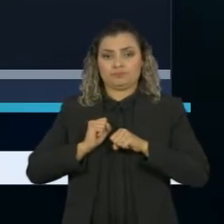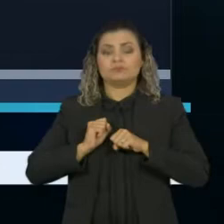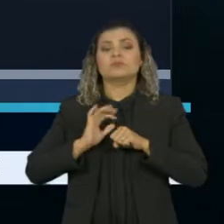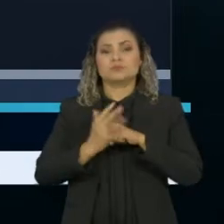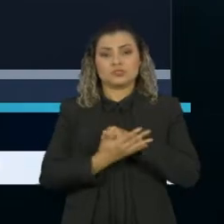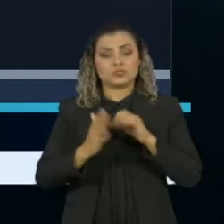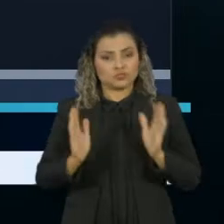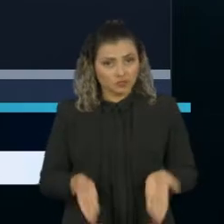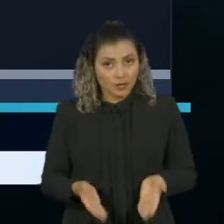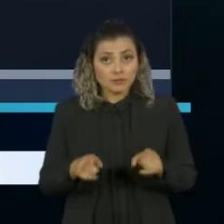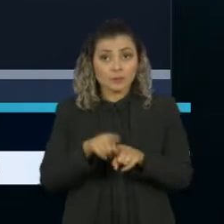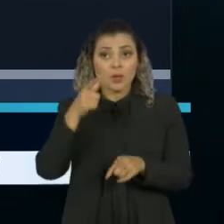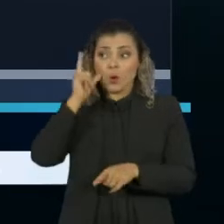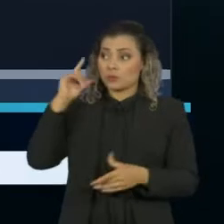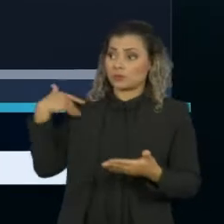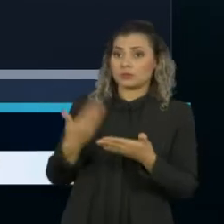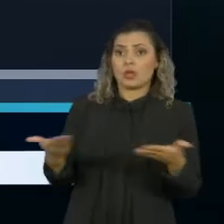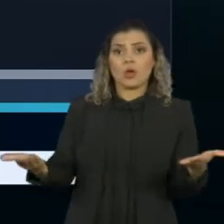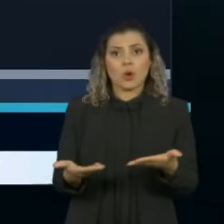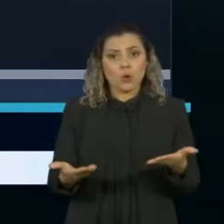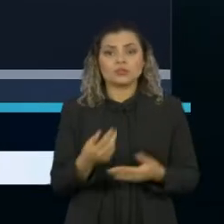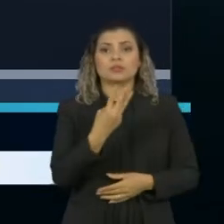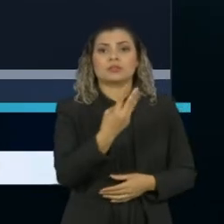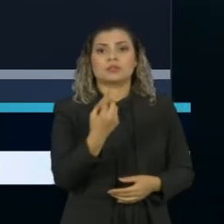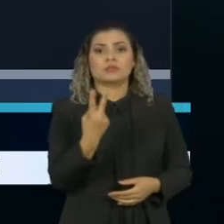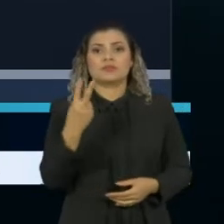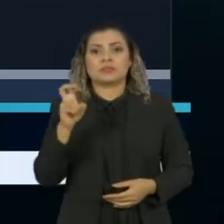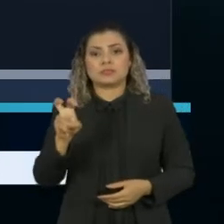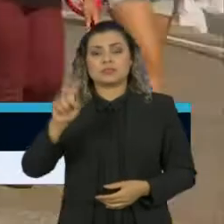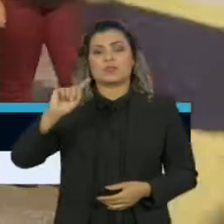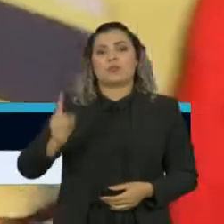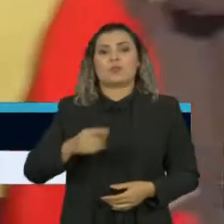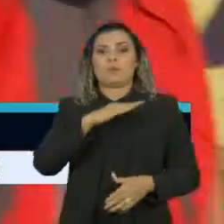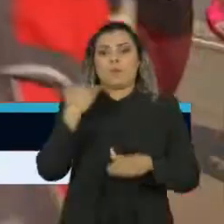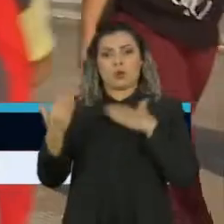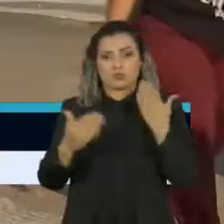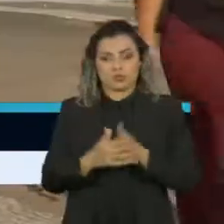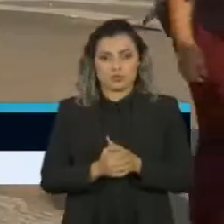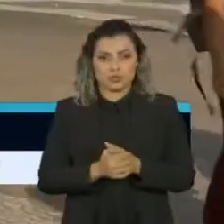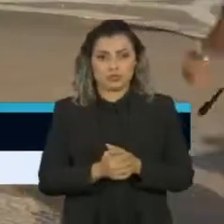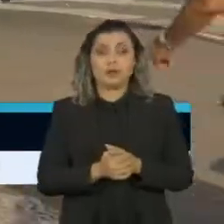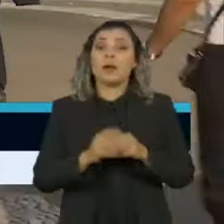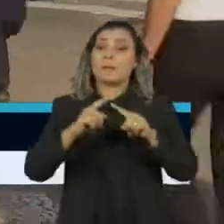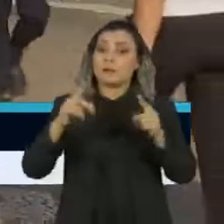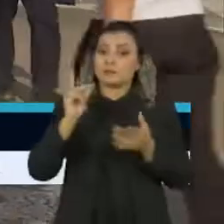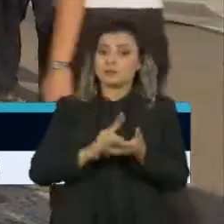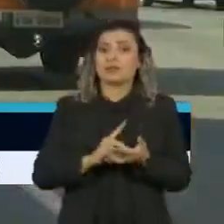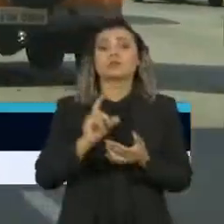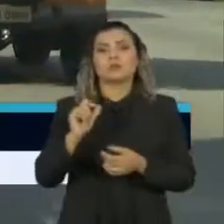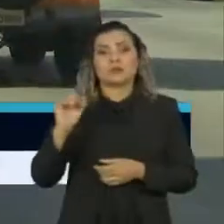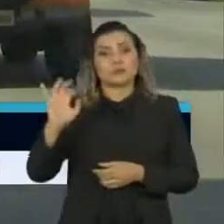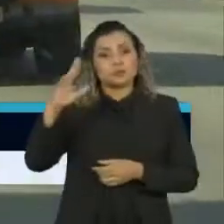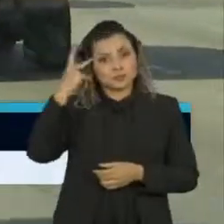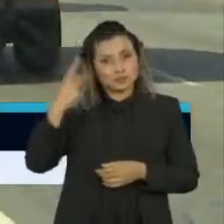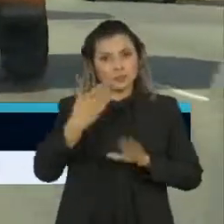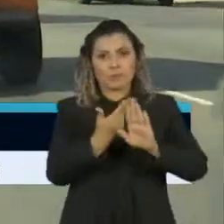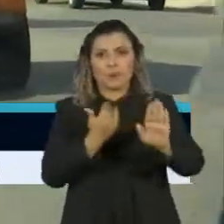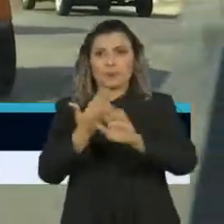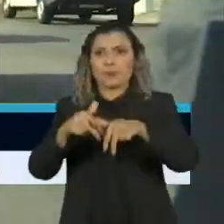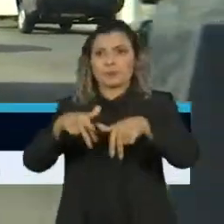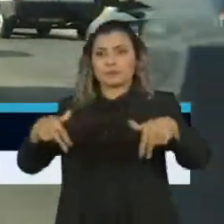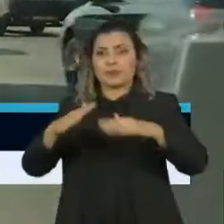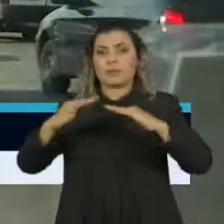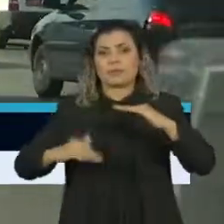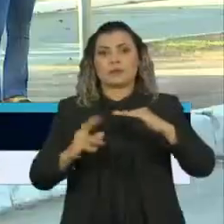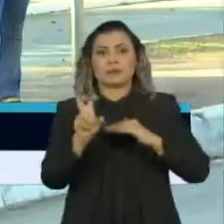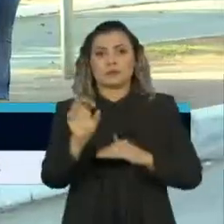registrou, de ontem para hoje, 325 novas mortes. A taxa de isolamento social em São Paulo continua abaixo de